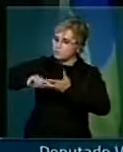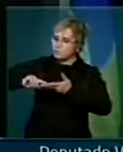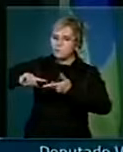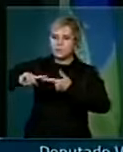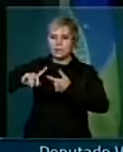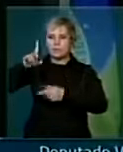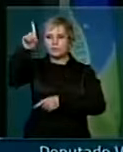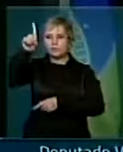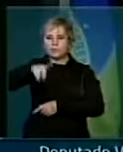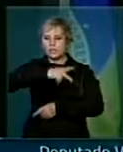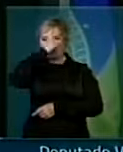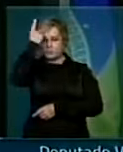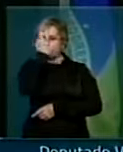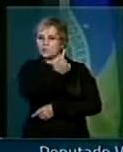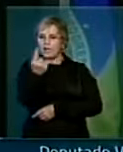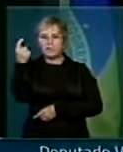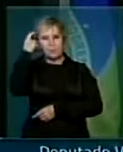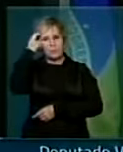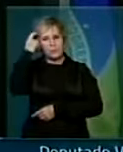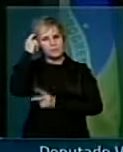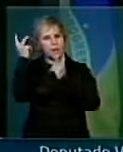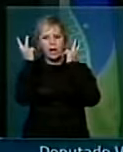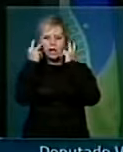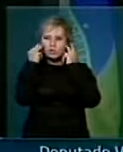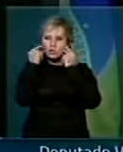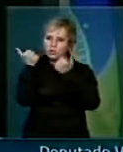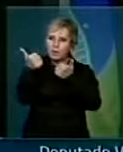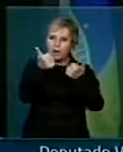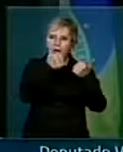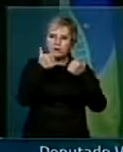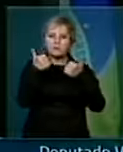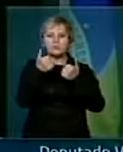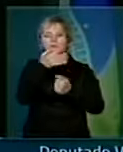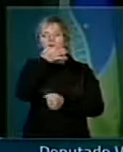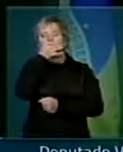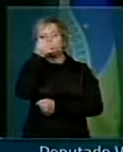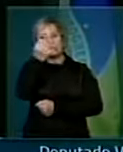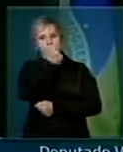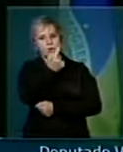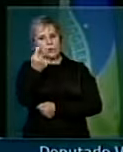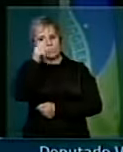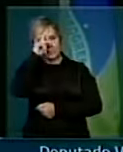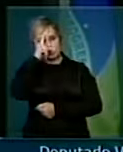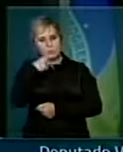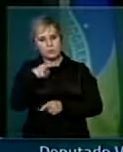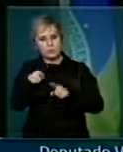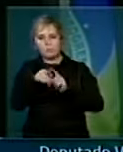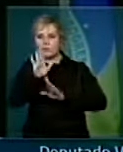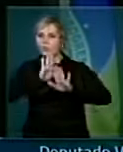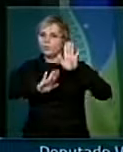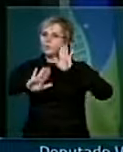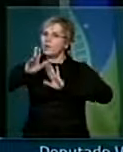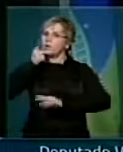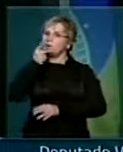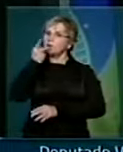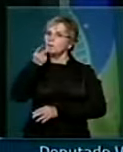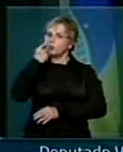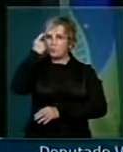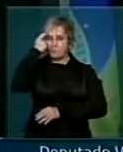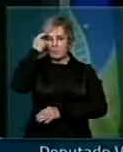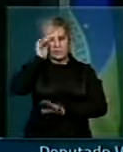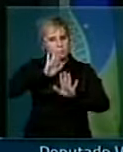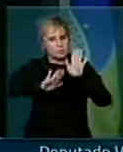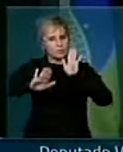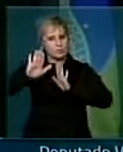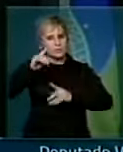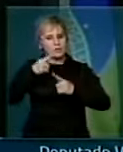pensar de cada um. Sem querer tirar o direito, inclusive, de cada um dizer o que pensa. Mas cuidado com o que diz e com o que pensa, porque